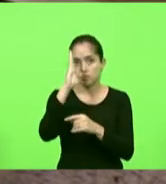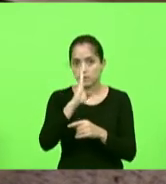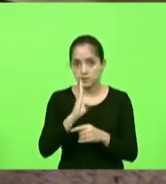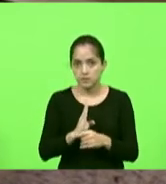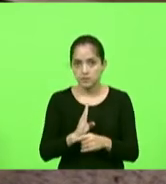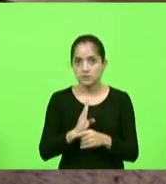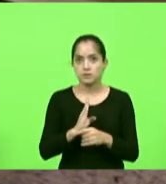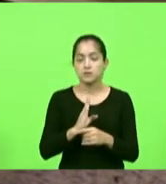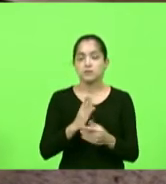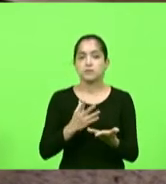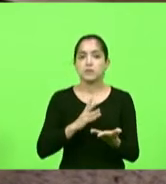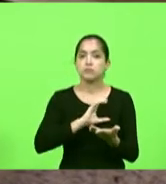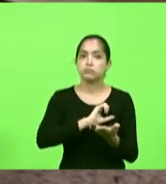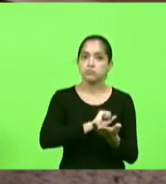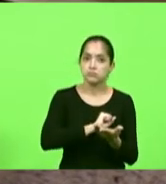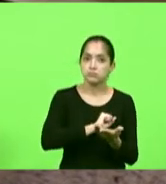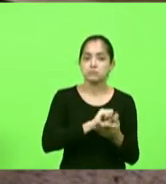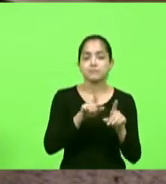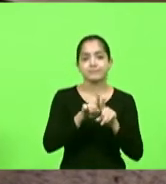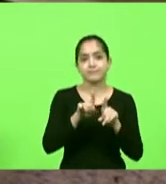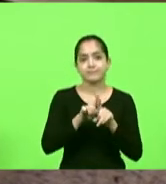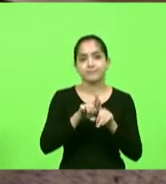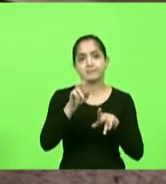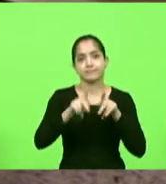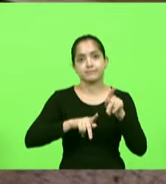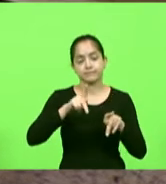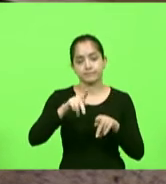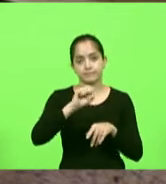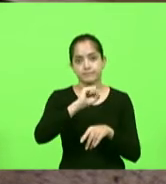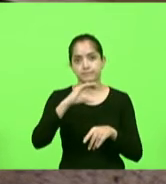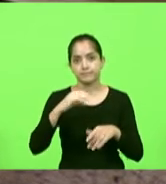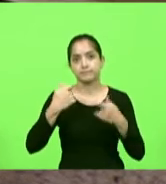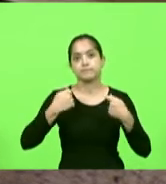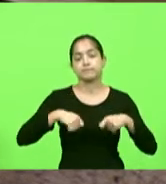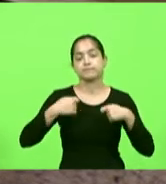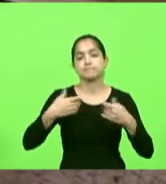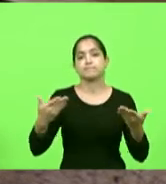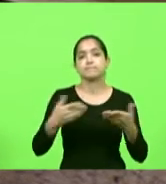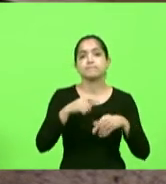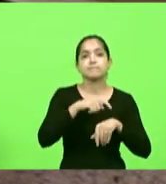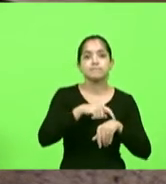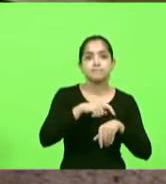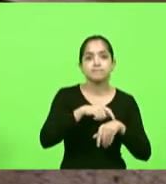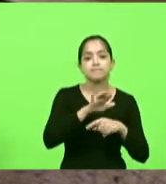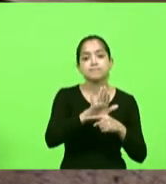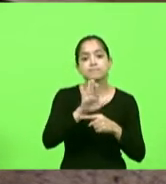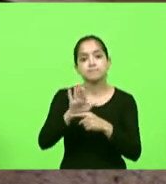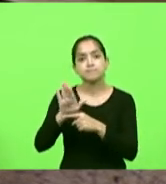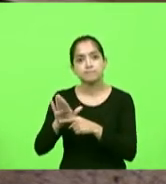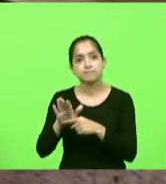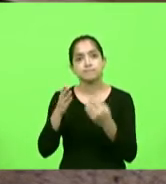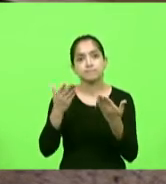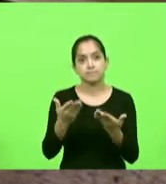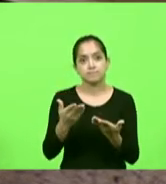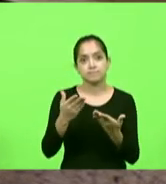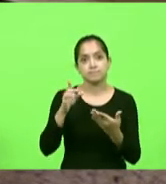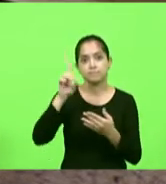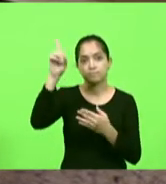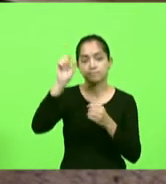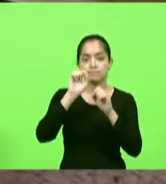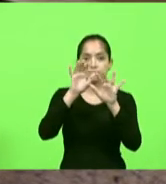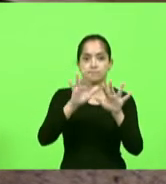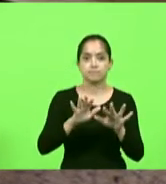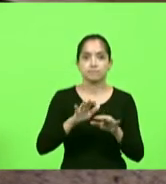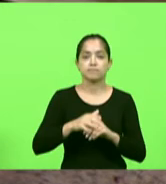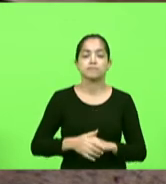pátria amada e também o nosso povo catarinense que precisa muito nesse momento de ajuda espiritual que Deus abençoe Santa